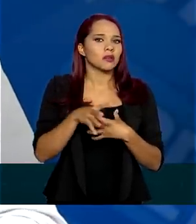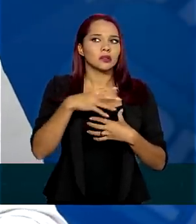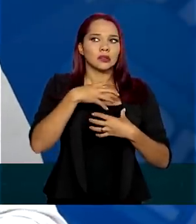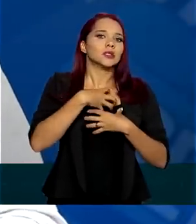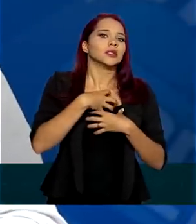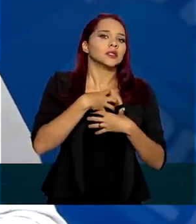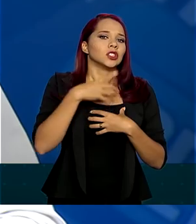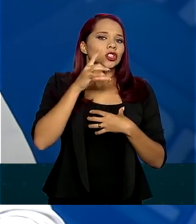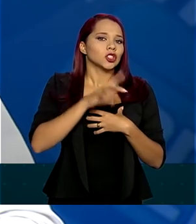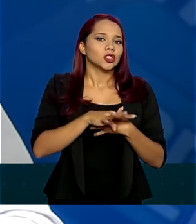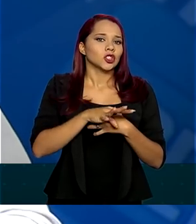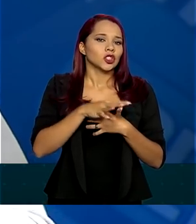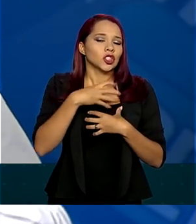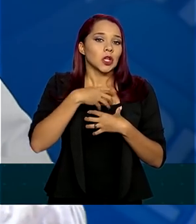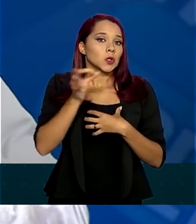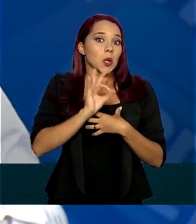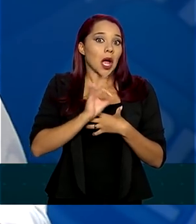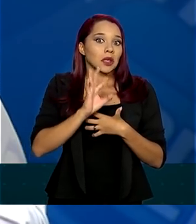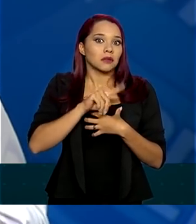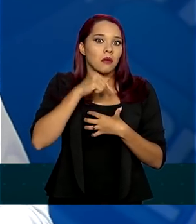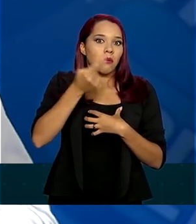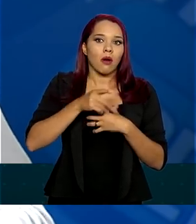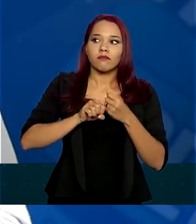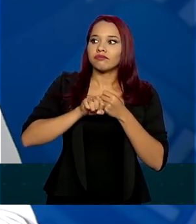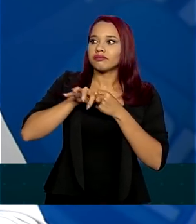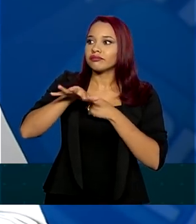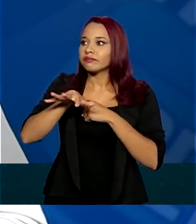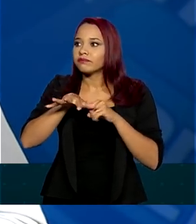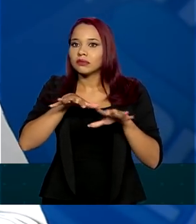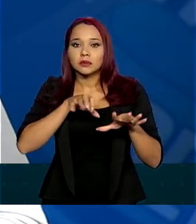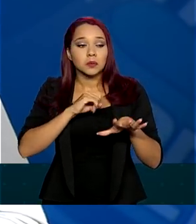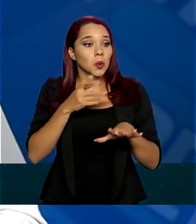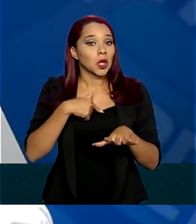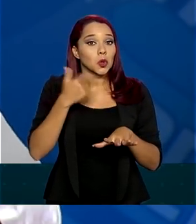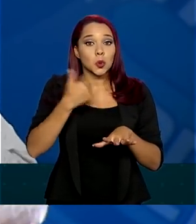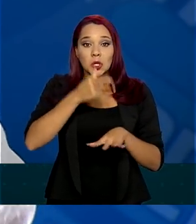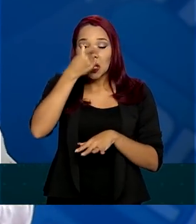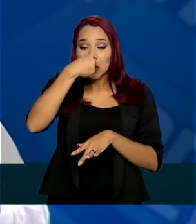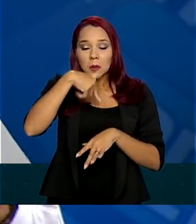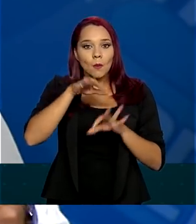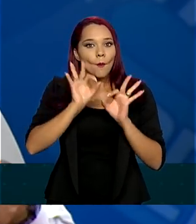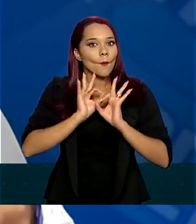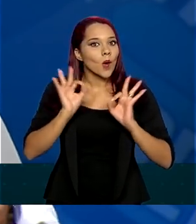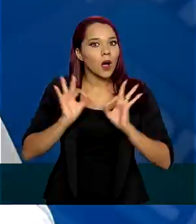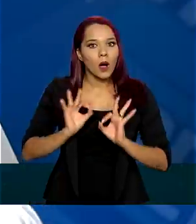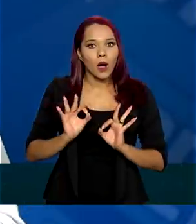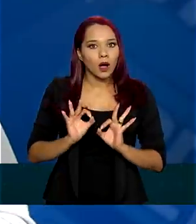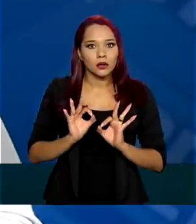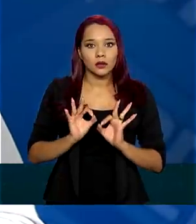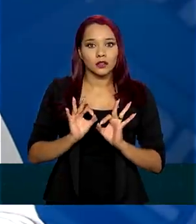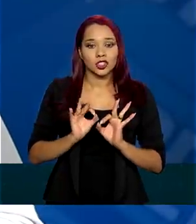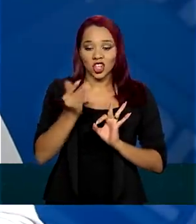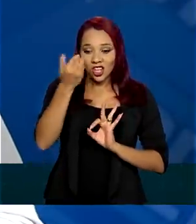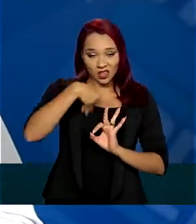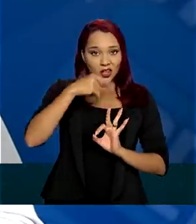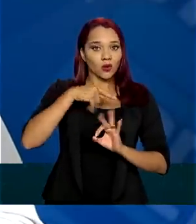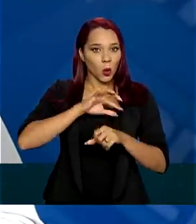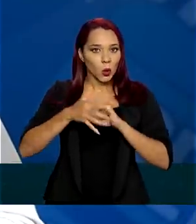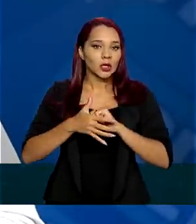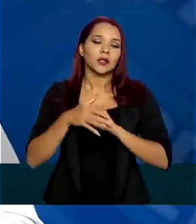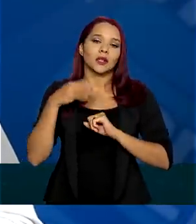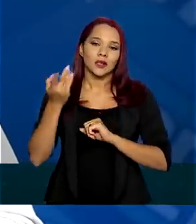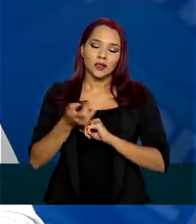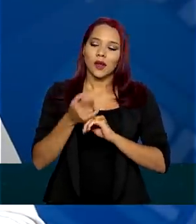prestam para contaminar as outras pessoas, porque eles não têm nenhuma corizazinha. Então, o inquérito epidemiológico vai ser muito